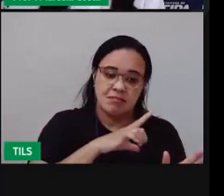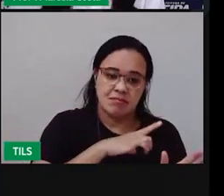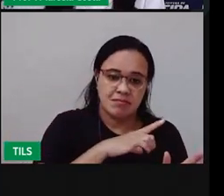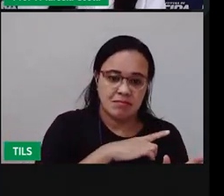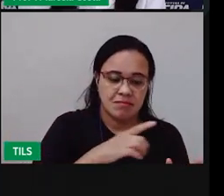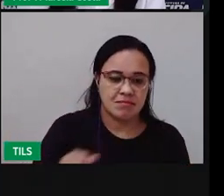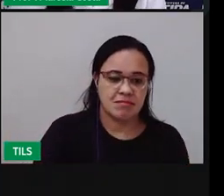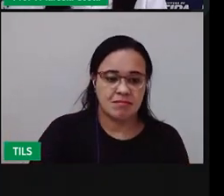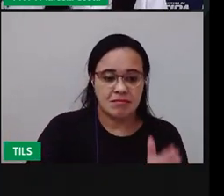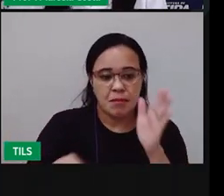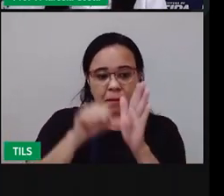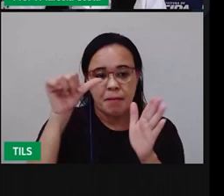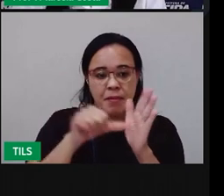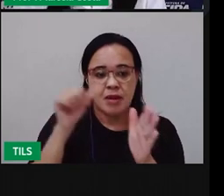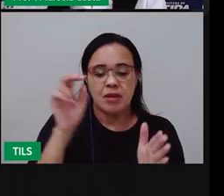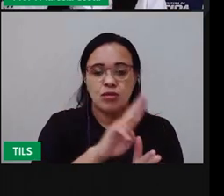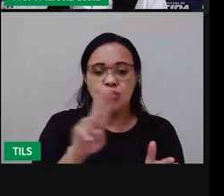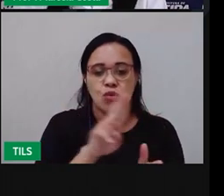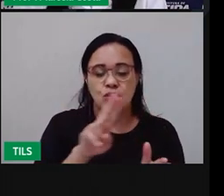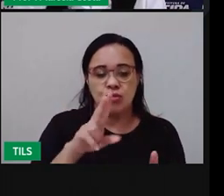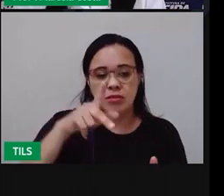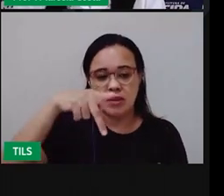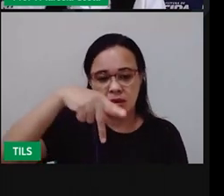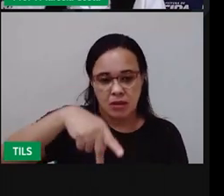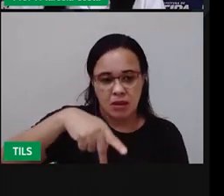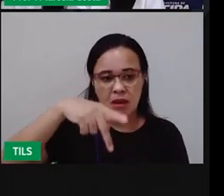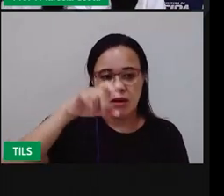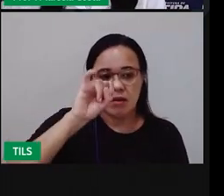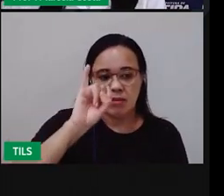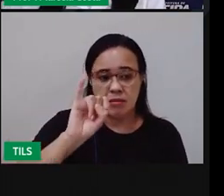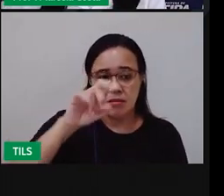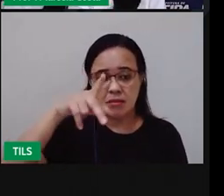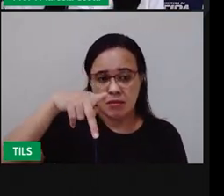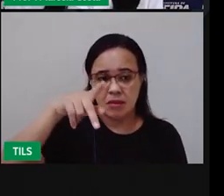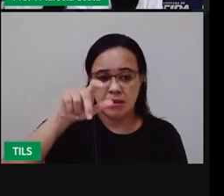Então a gente Vai ter aí Pipa